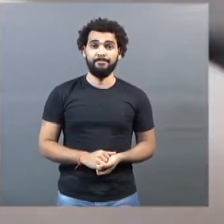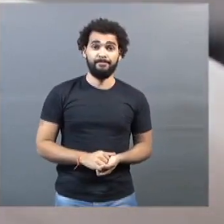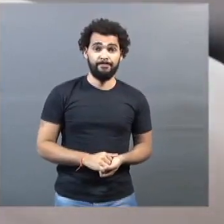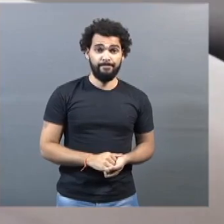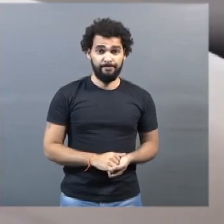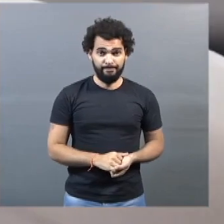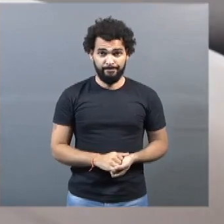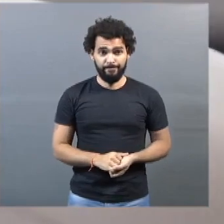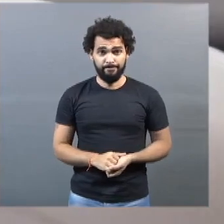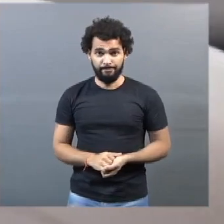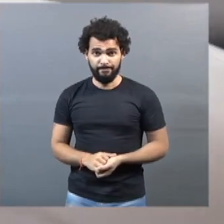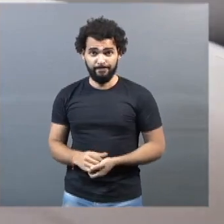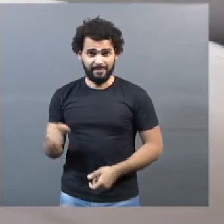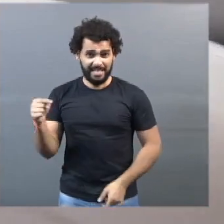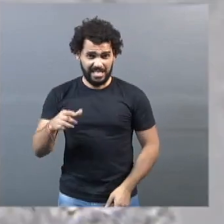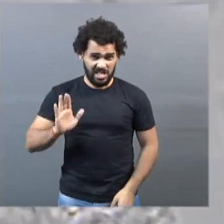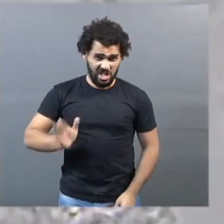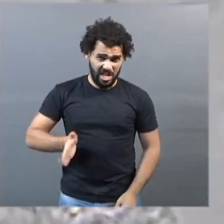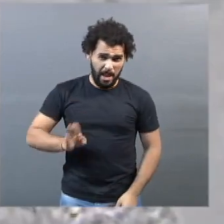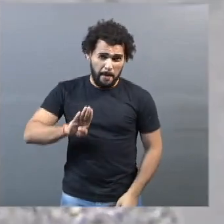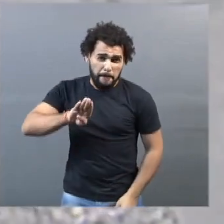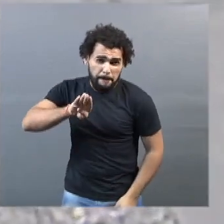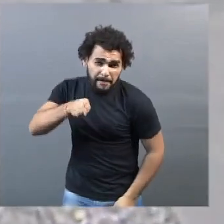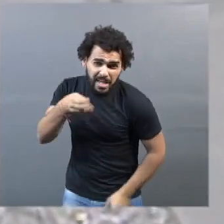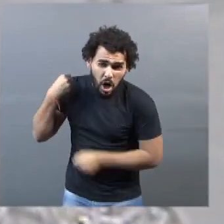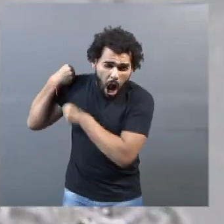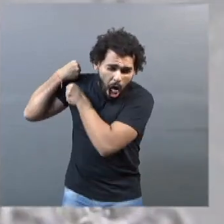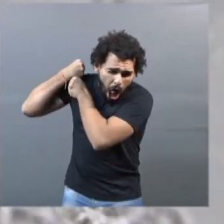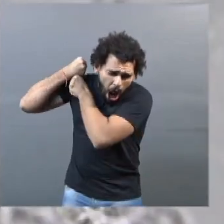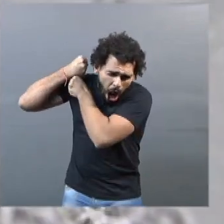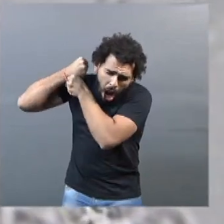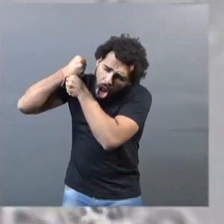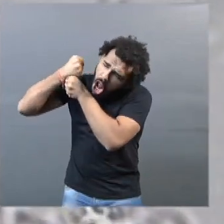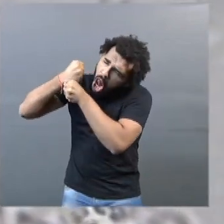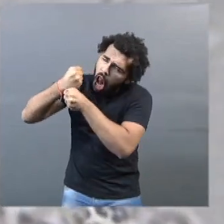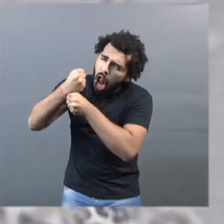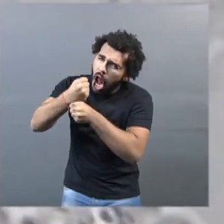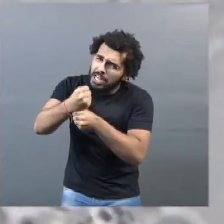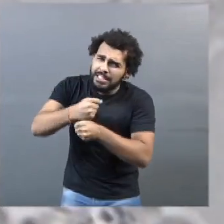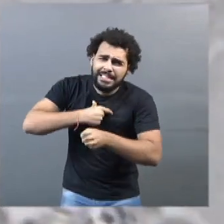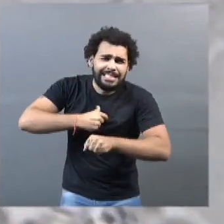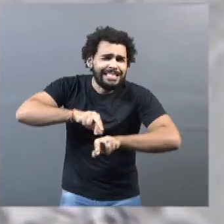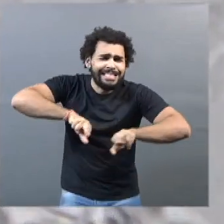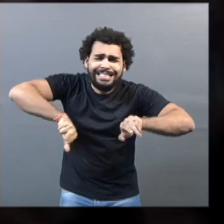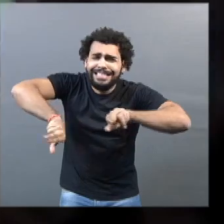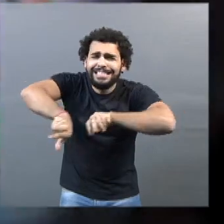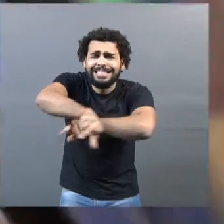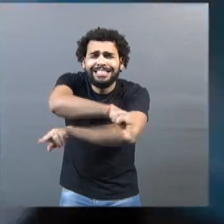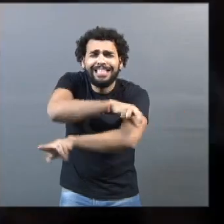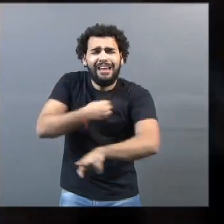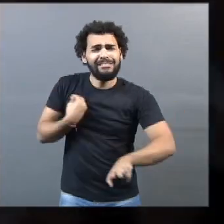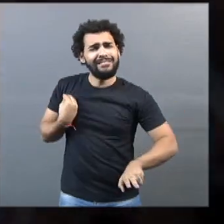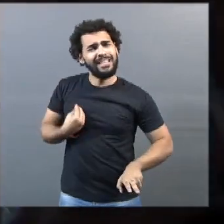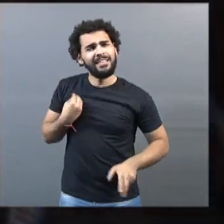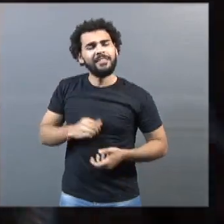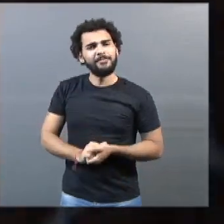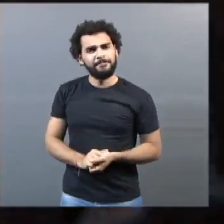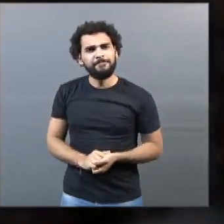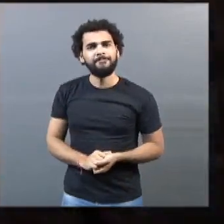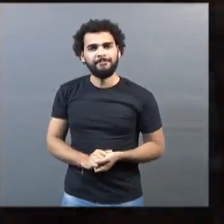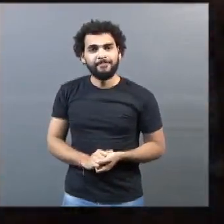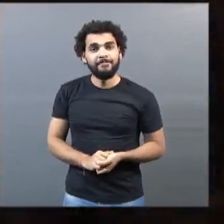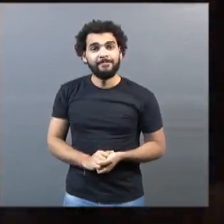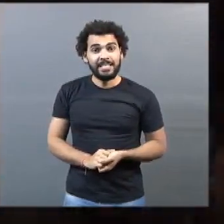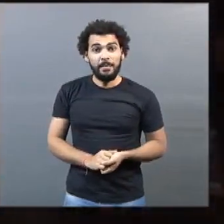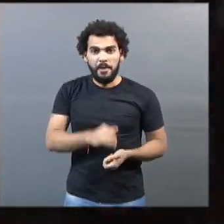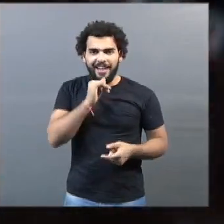Eles estão aqui há bilhões de anos, presentes em todas as formas de vida. Só para se ter uma ideia, em média 10